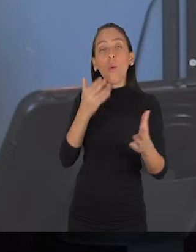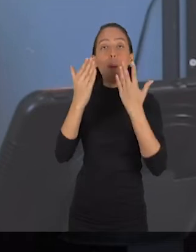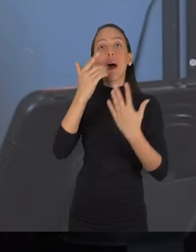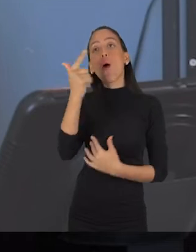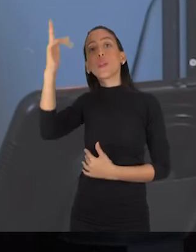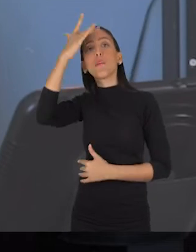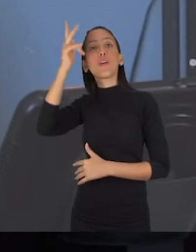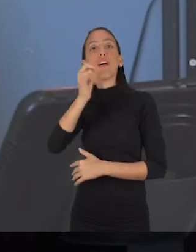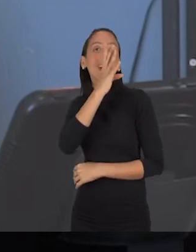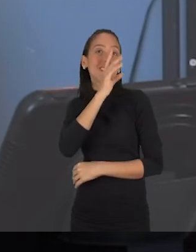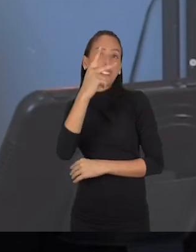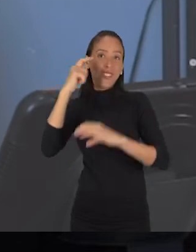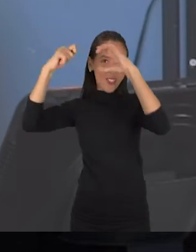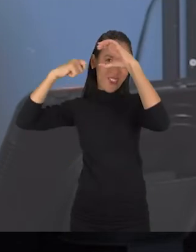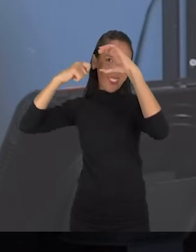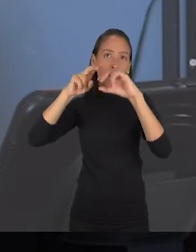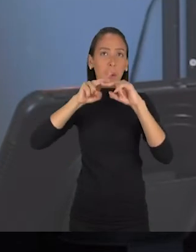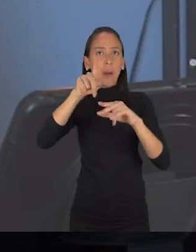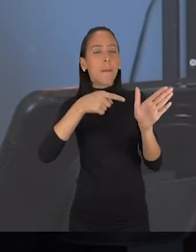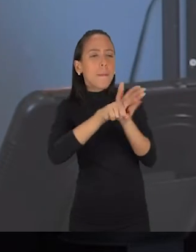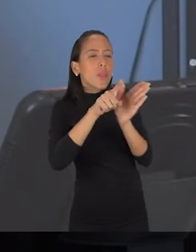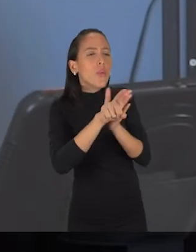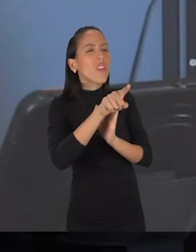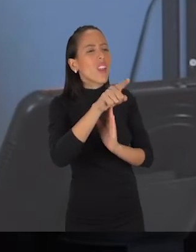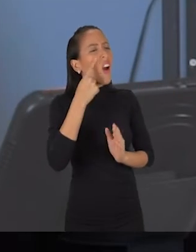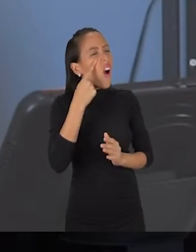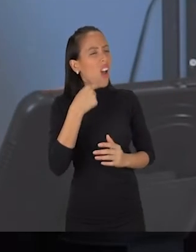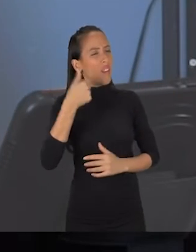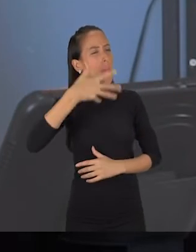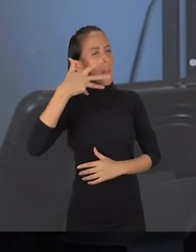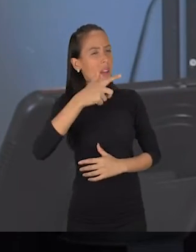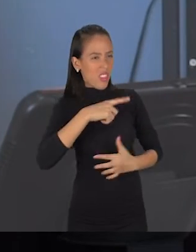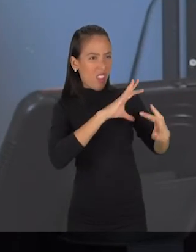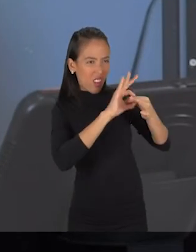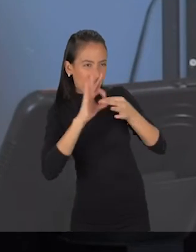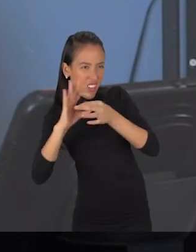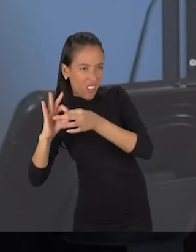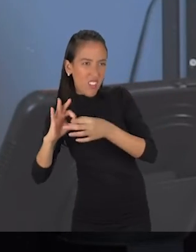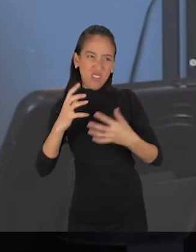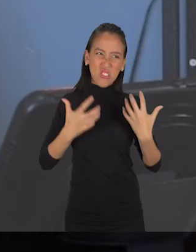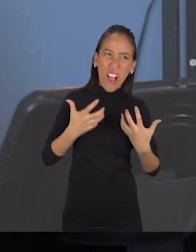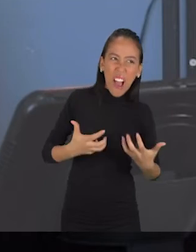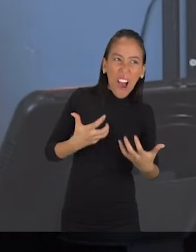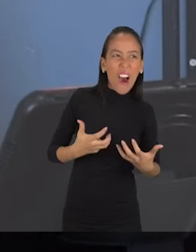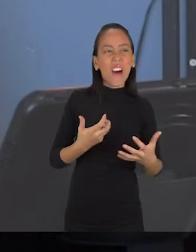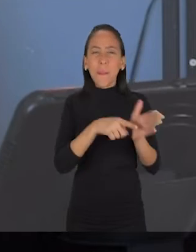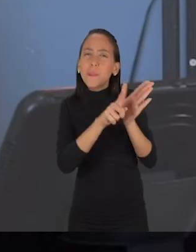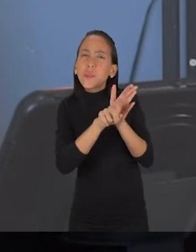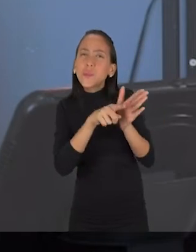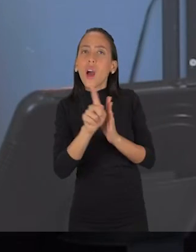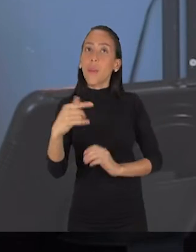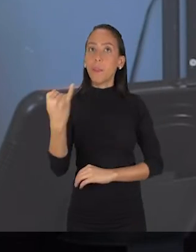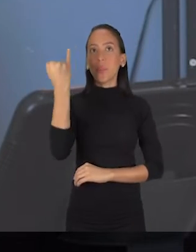ouviu que vai assistir o seu vídeo. Então, pergunta se segue uma linha de raciocínio, se tá bacana, se não tá chato, tudo isso é